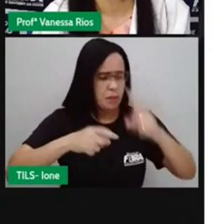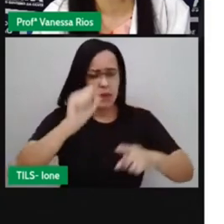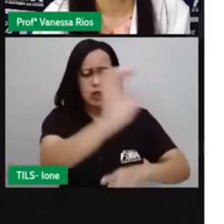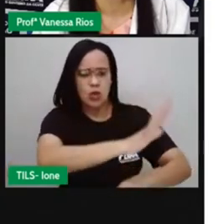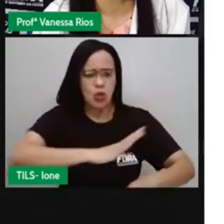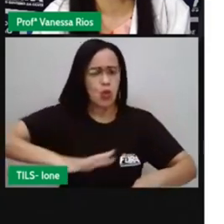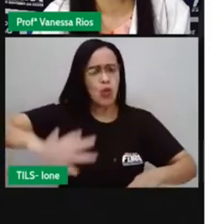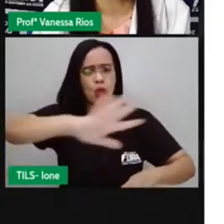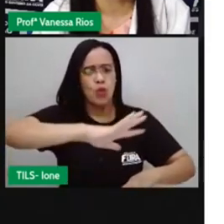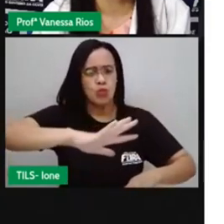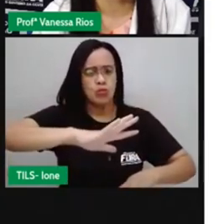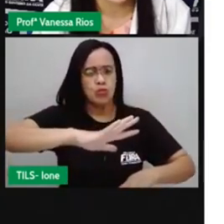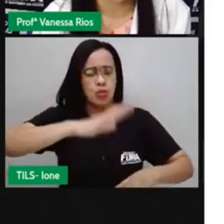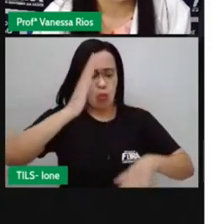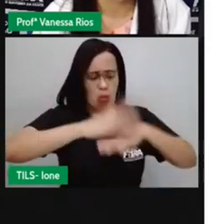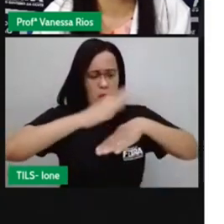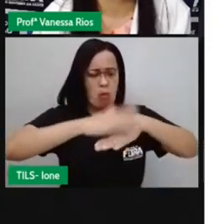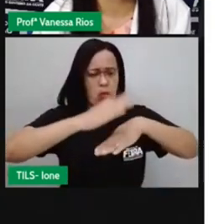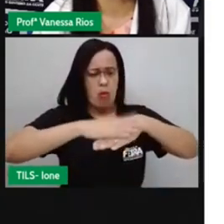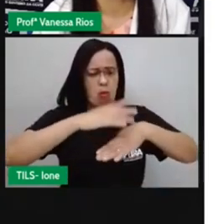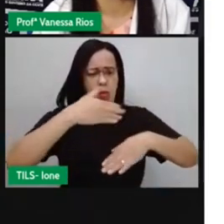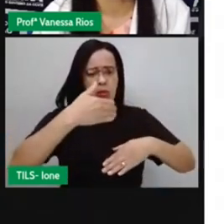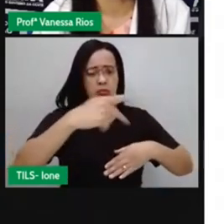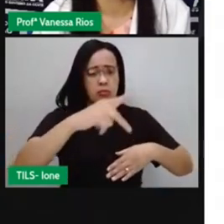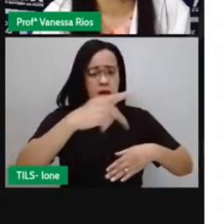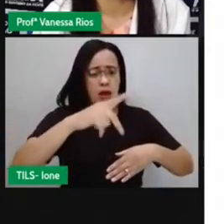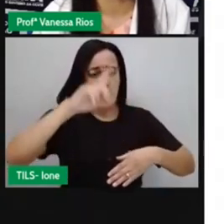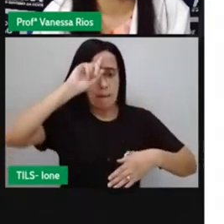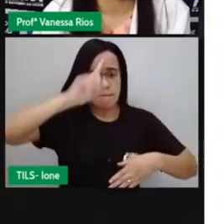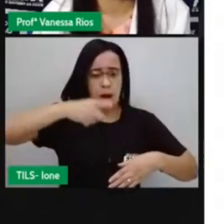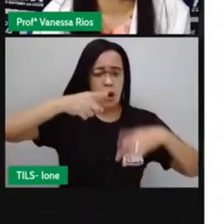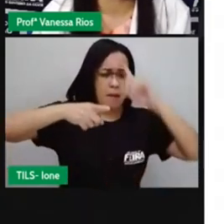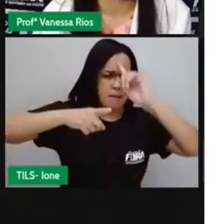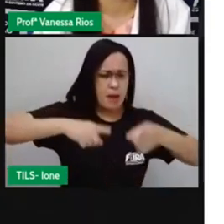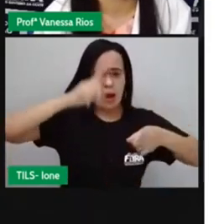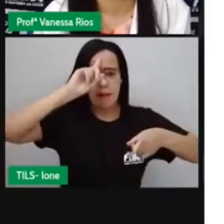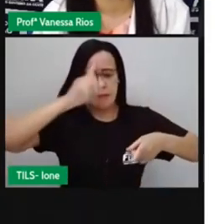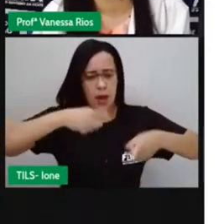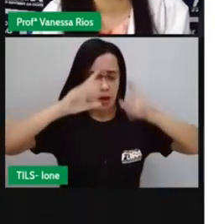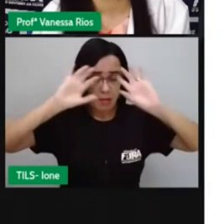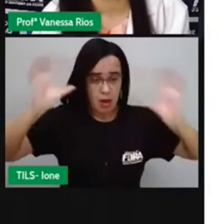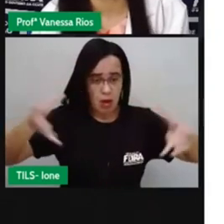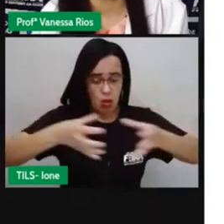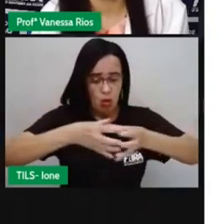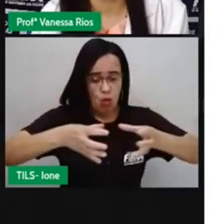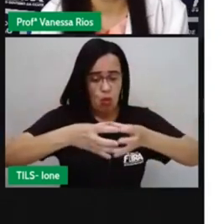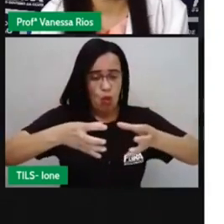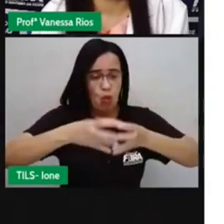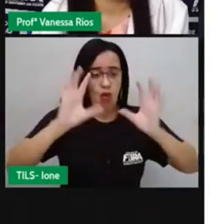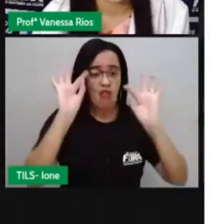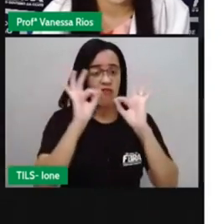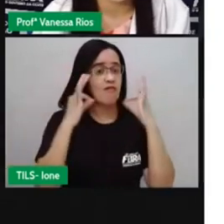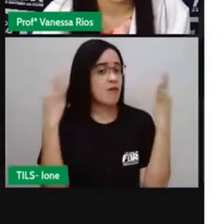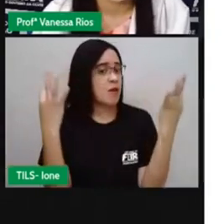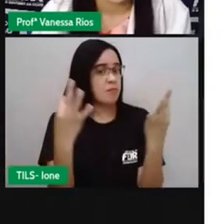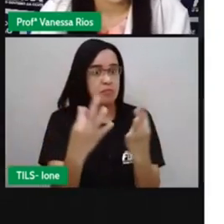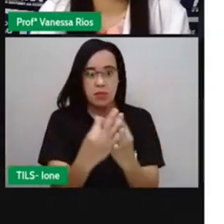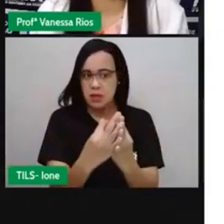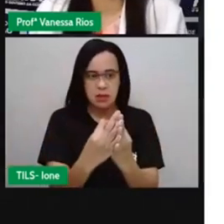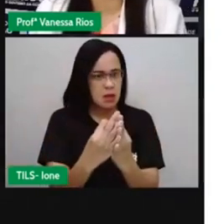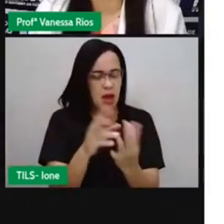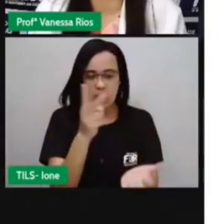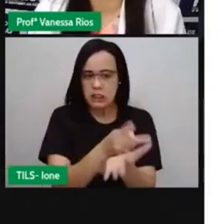poder decorre da hereditariedade e apenas integrantes da família real podem chegar ao cargo de rei.